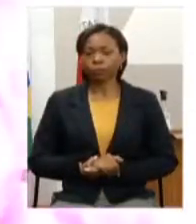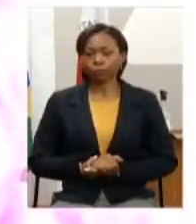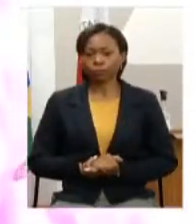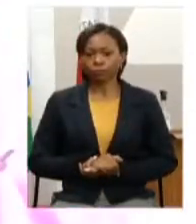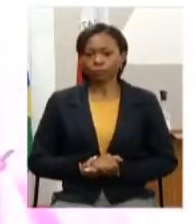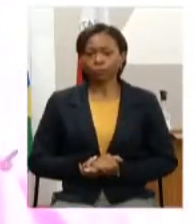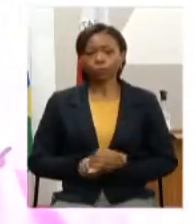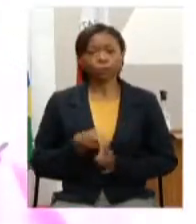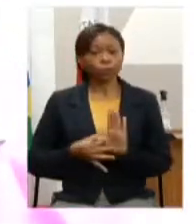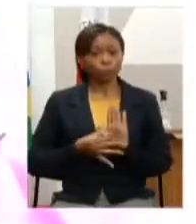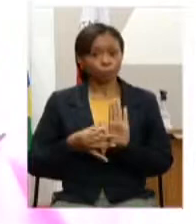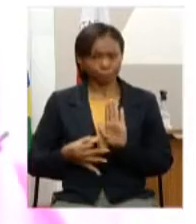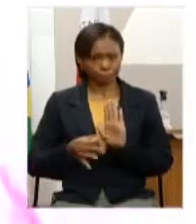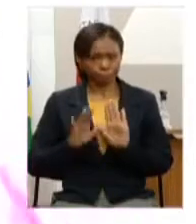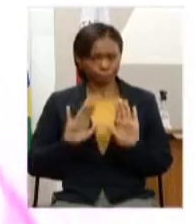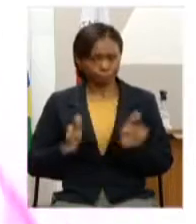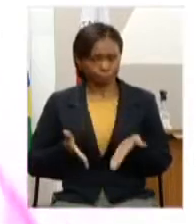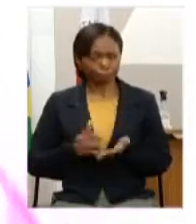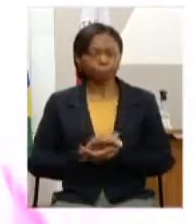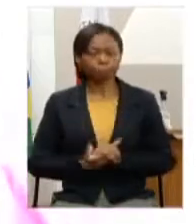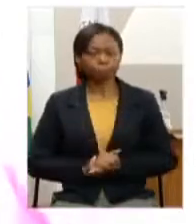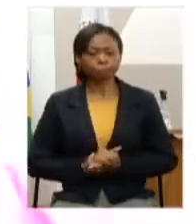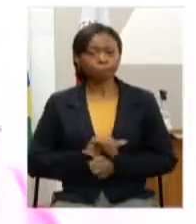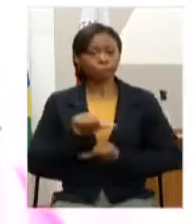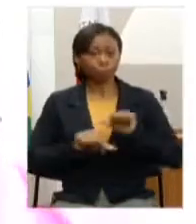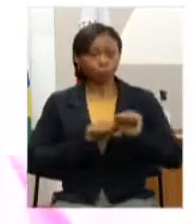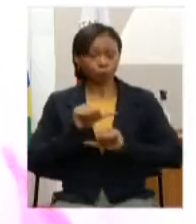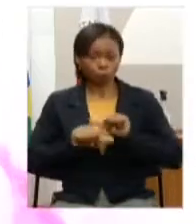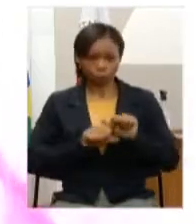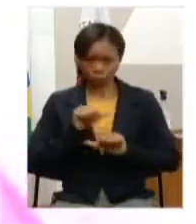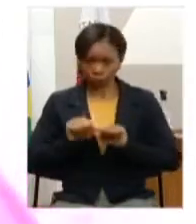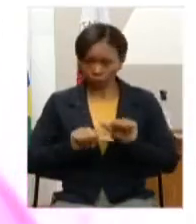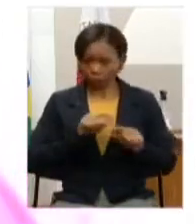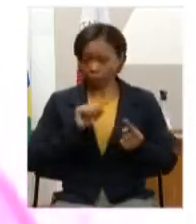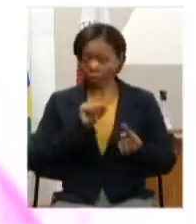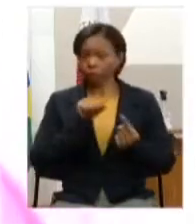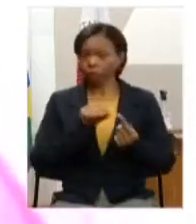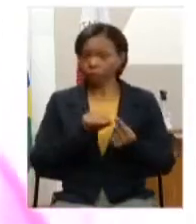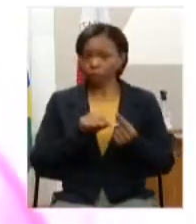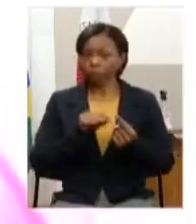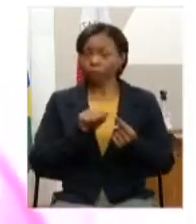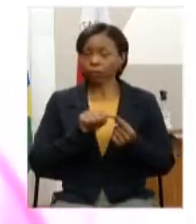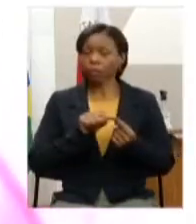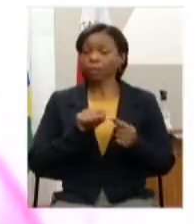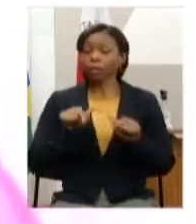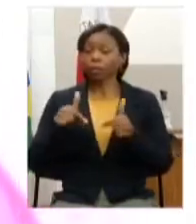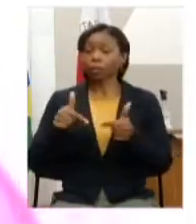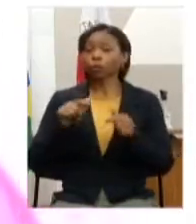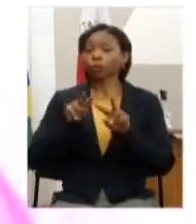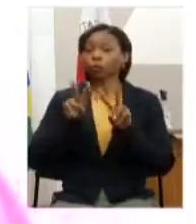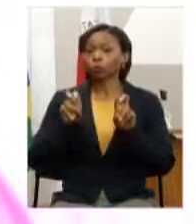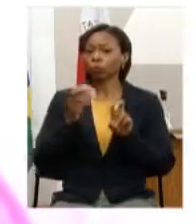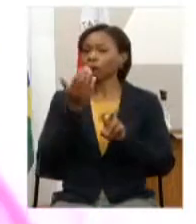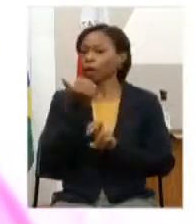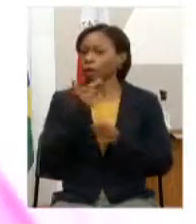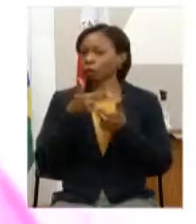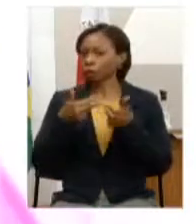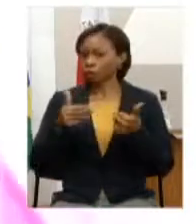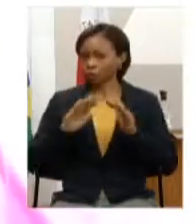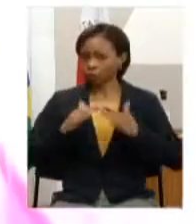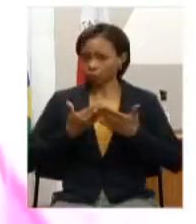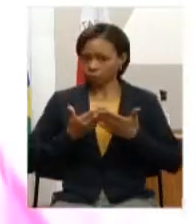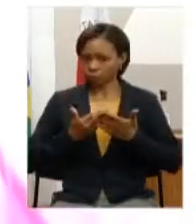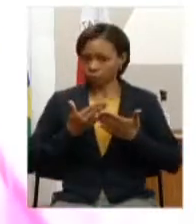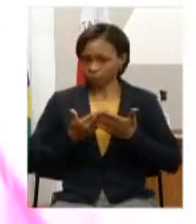Sugestões Apresentadas Alterar a finalidade de todas as ações sobre a alimentação escolar de forma a incorporar o